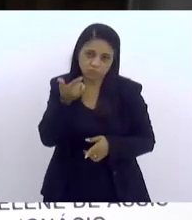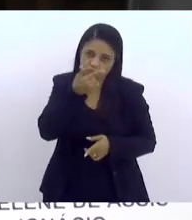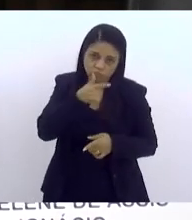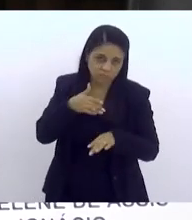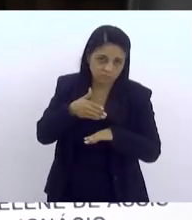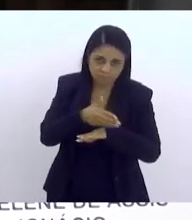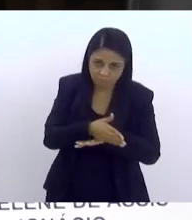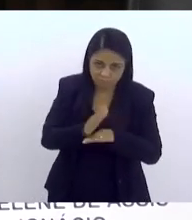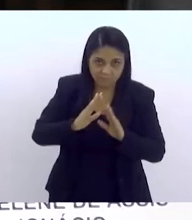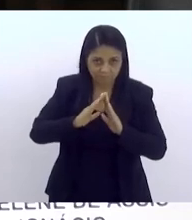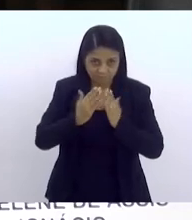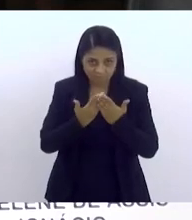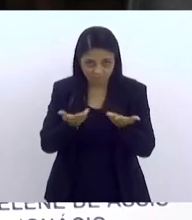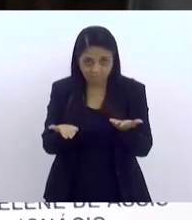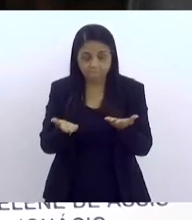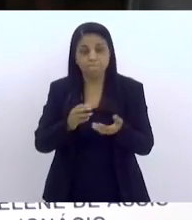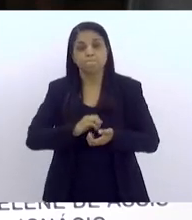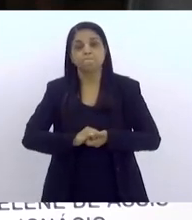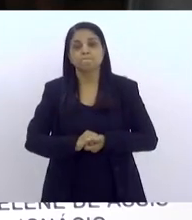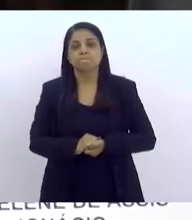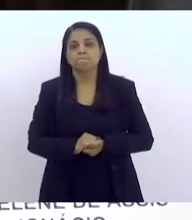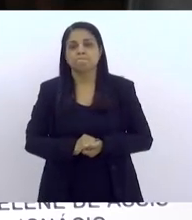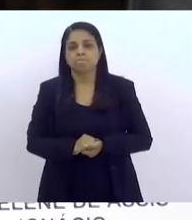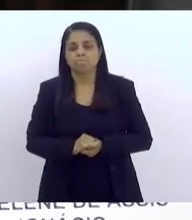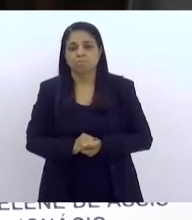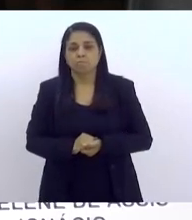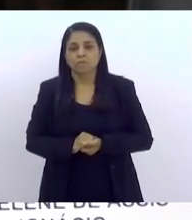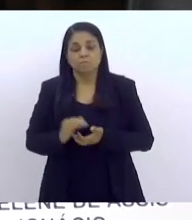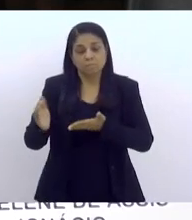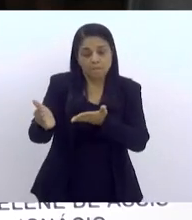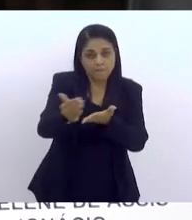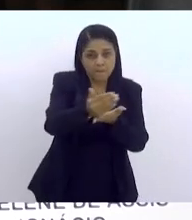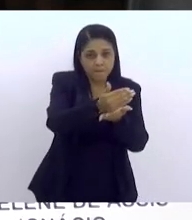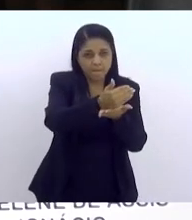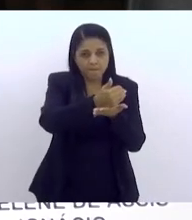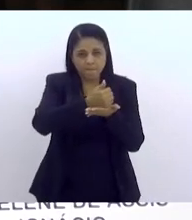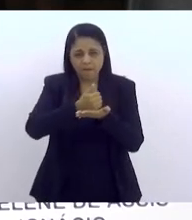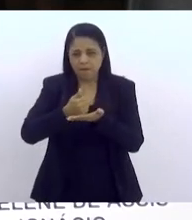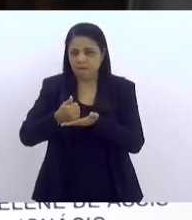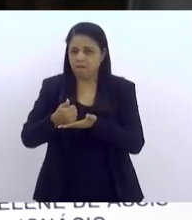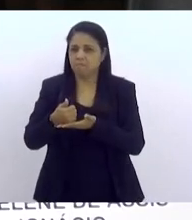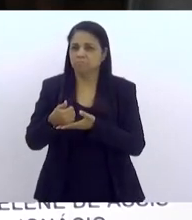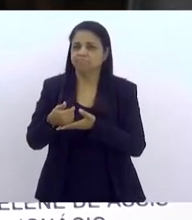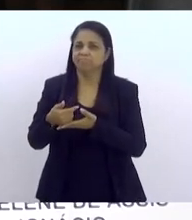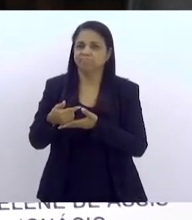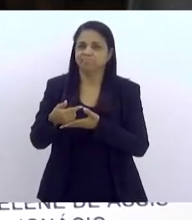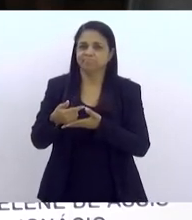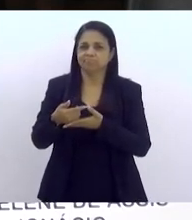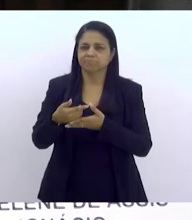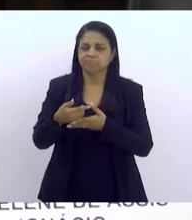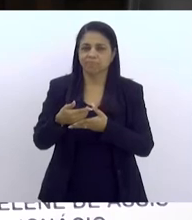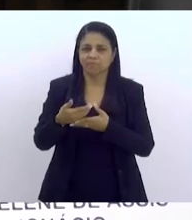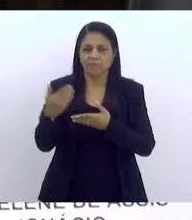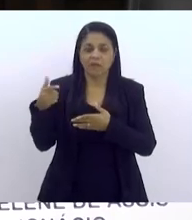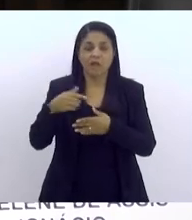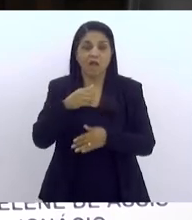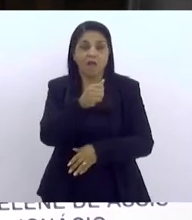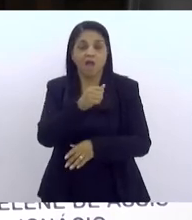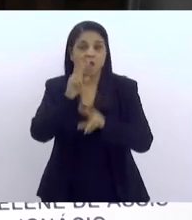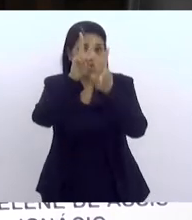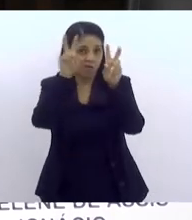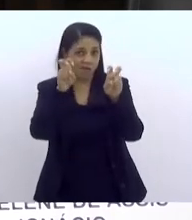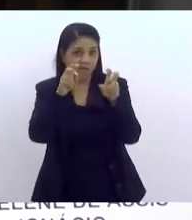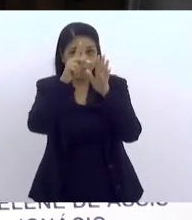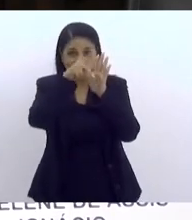até a escola. E aí, um levantamento também recente feito por um projeto chamado Aluno Presente,